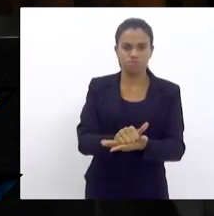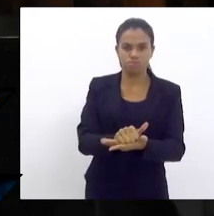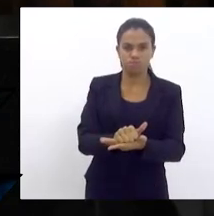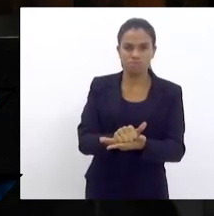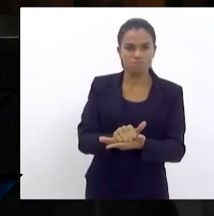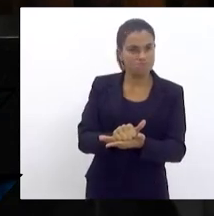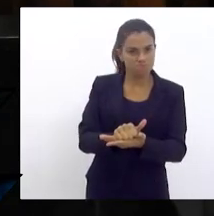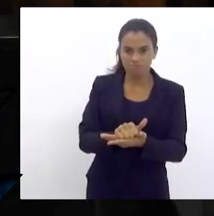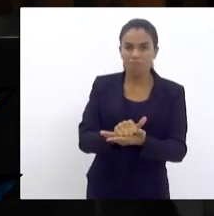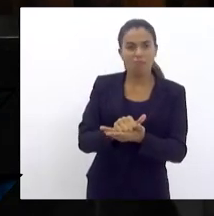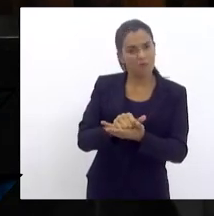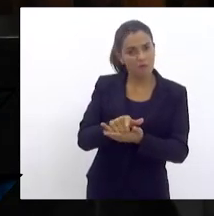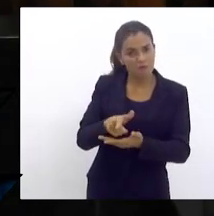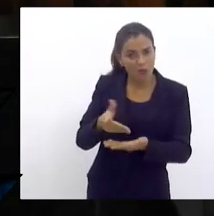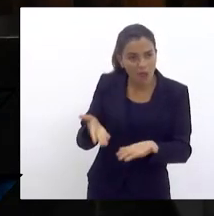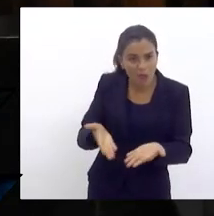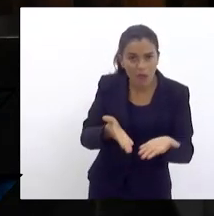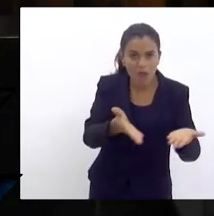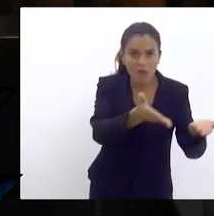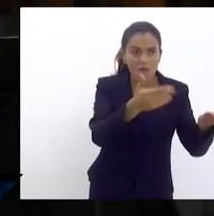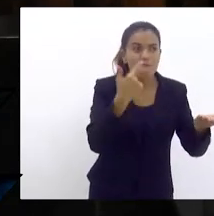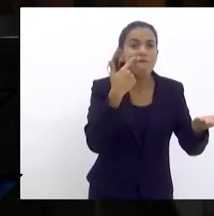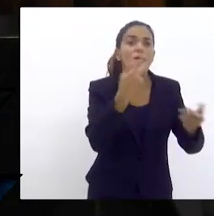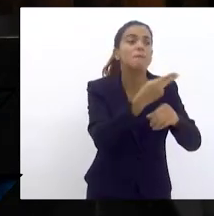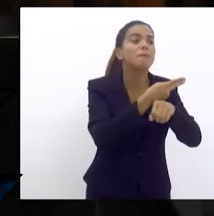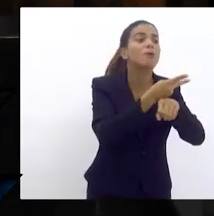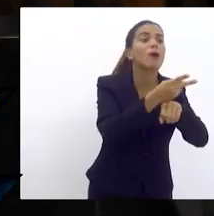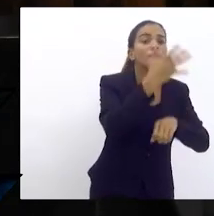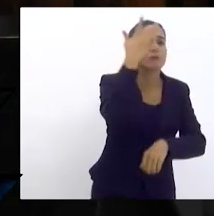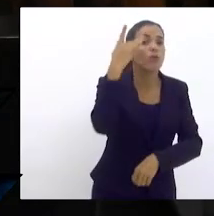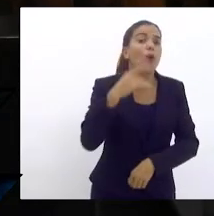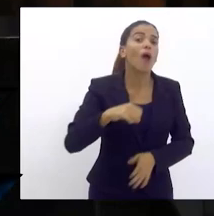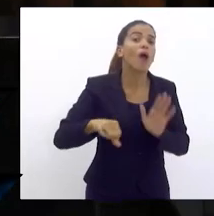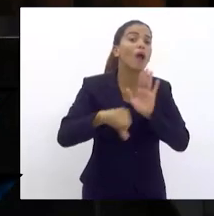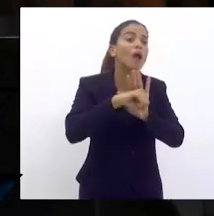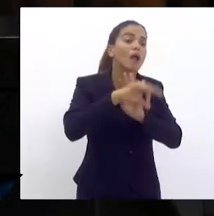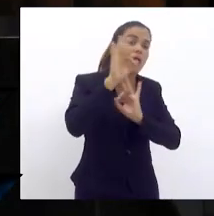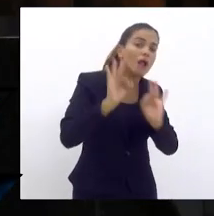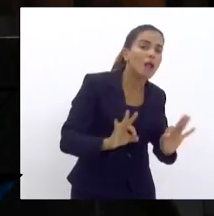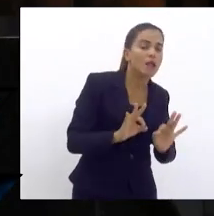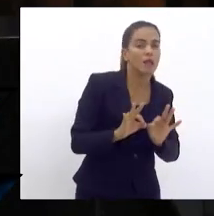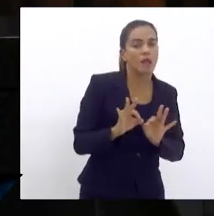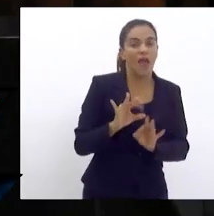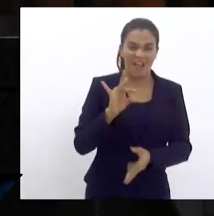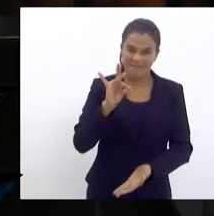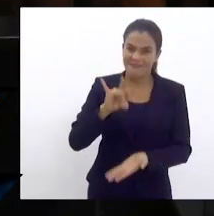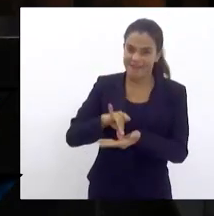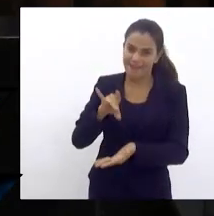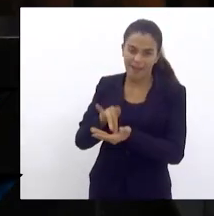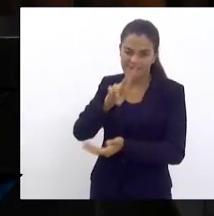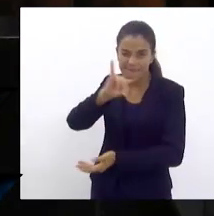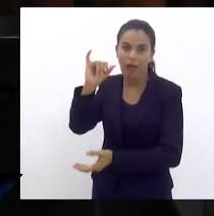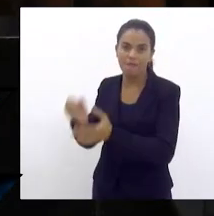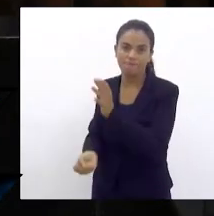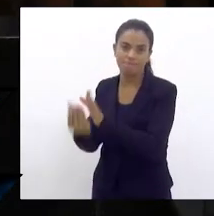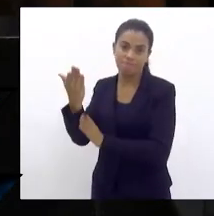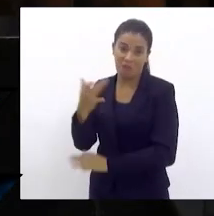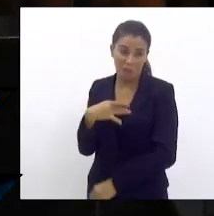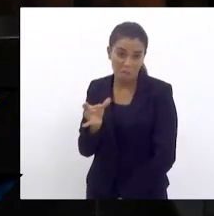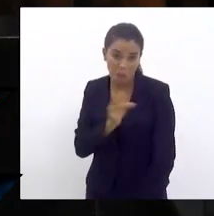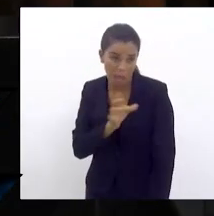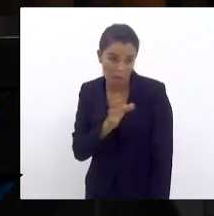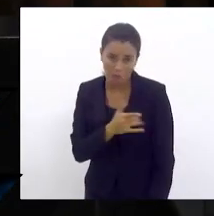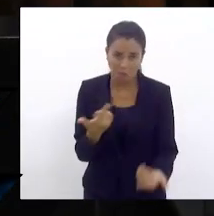Vá atrás de quem realmente está cometendo crimes e deixe a verdade aparecer, porque quem deve não teme.